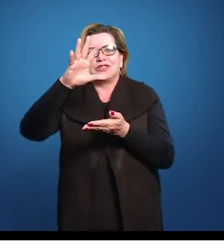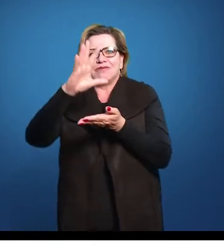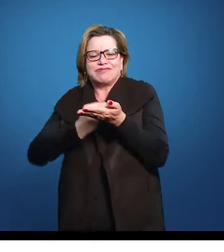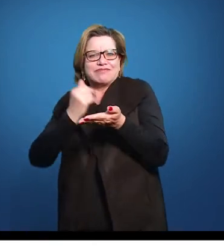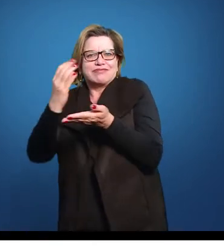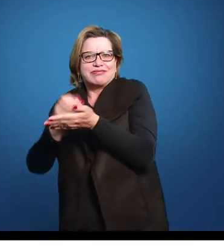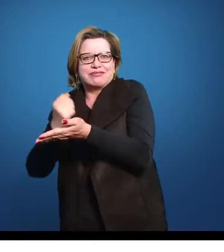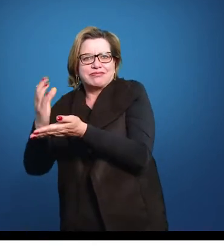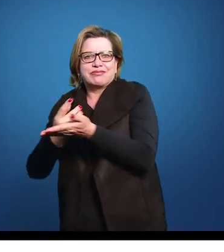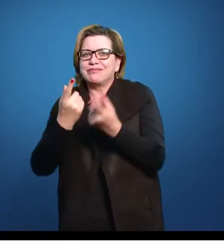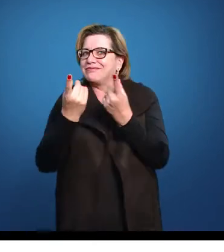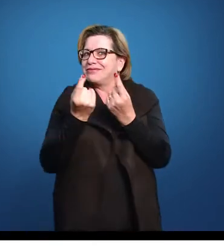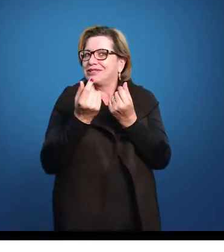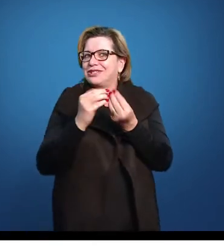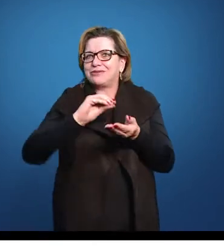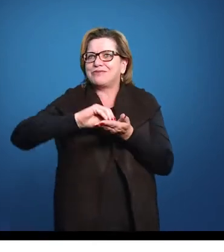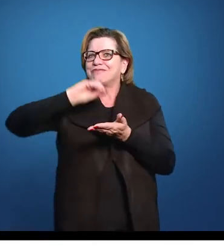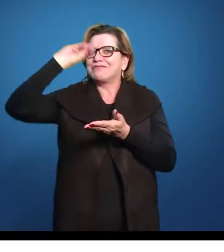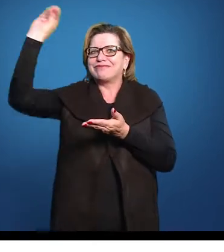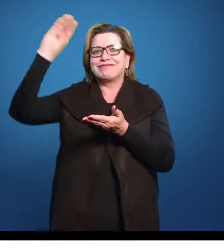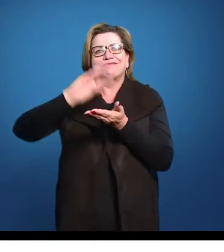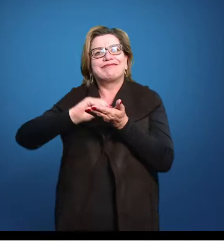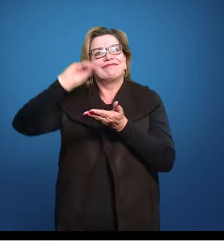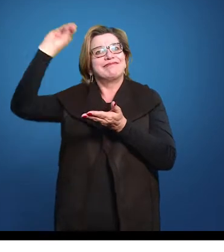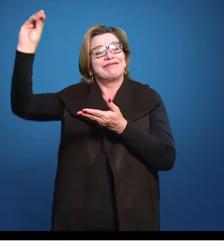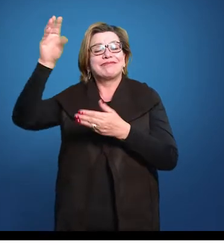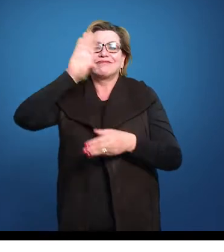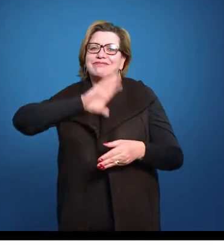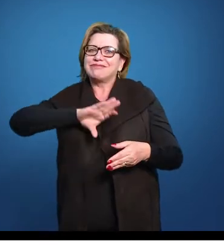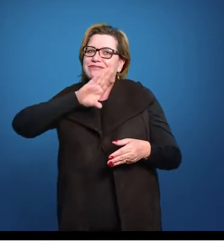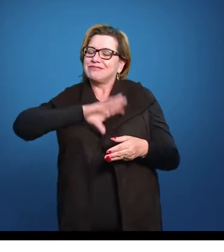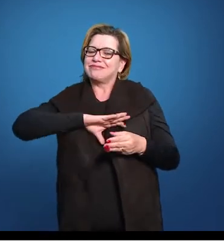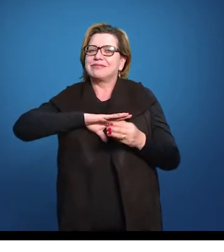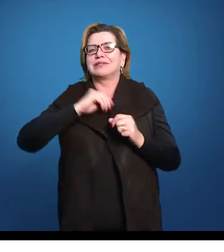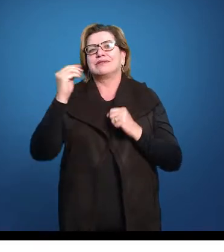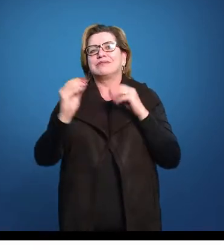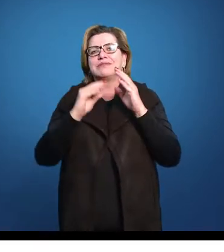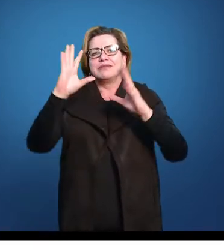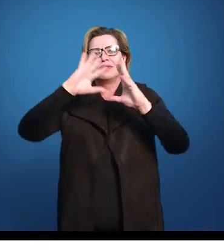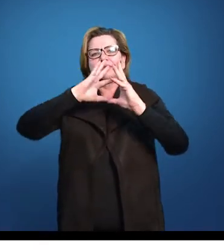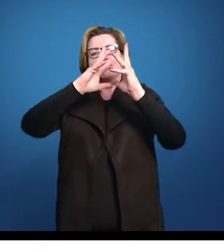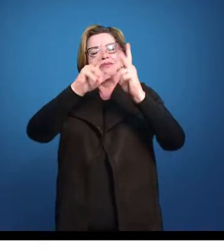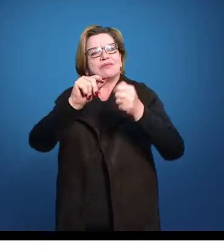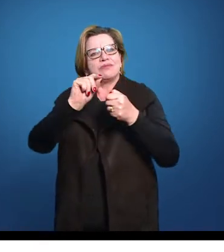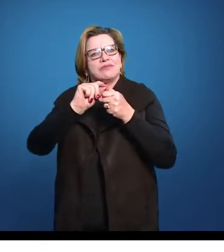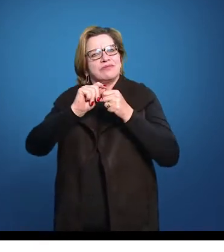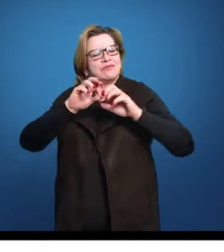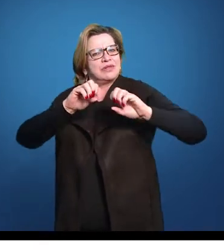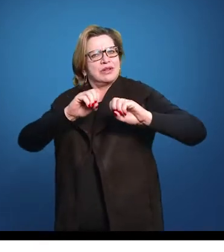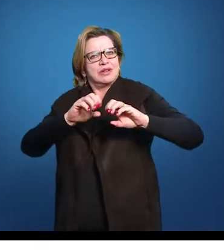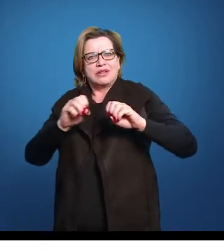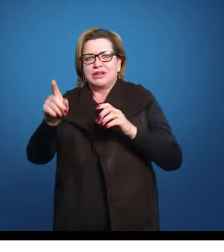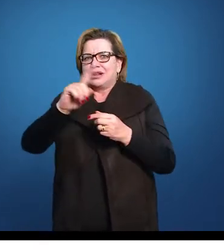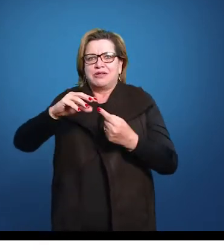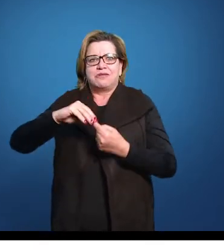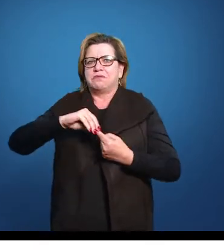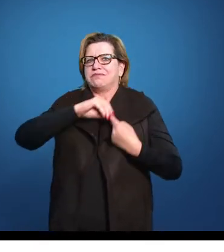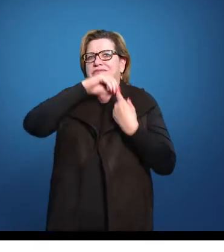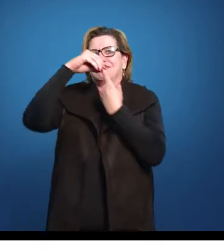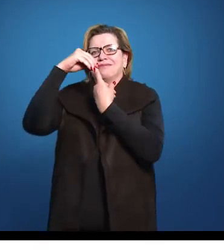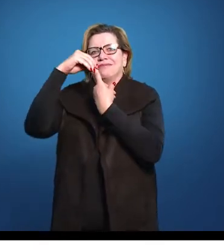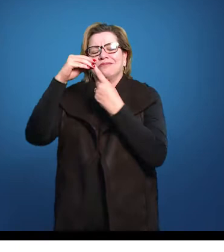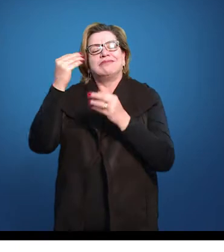dinheiro para poder levar para lá, para Portugal. Isso tudo fez com que a educação nunca fosse uma prioridade.